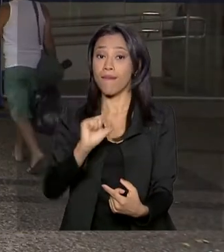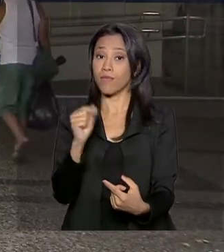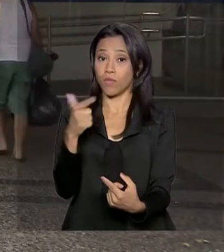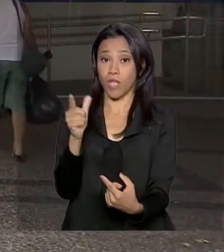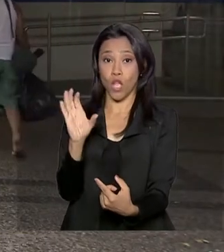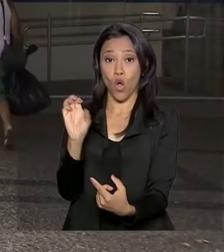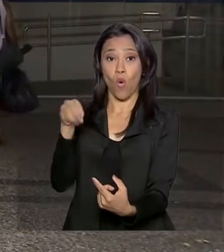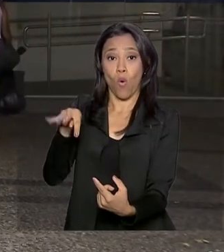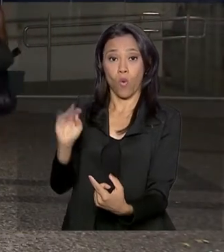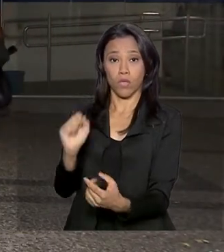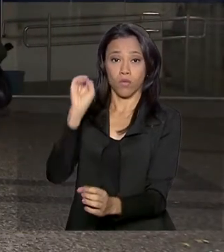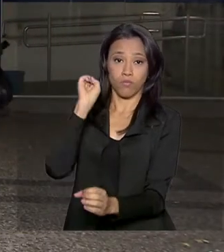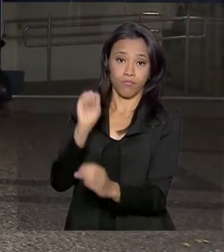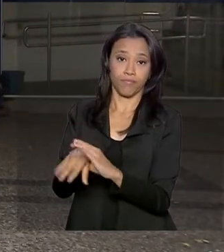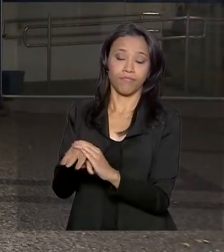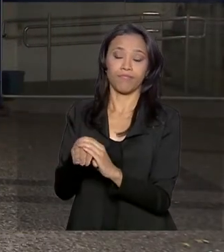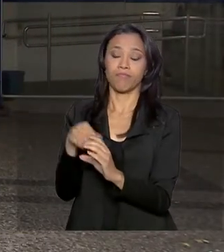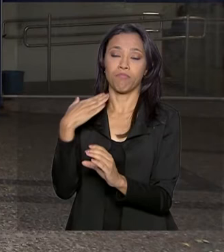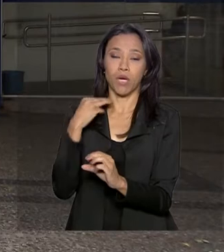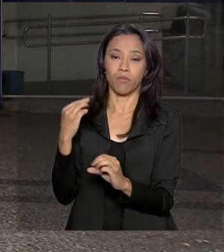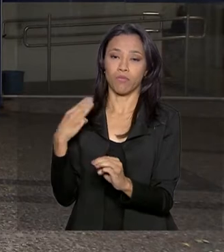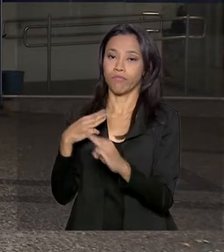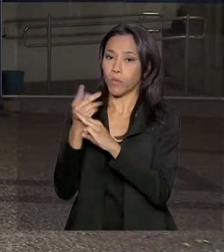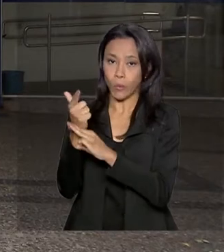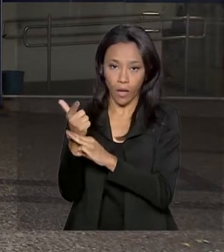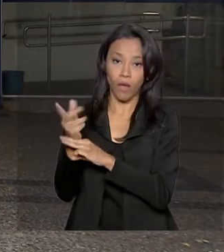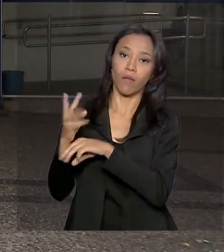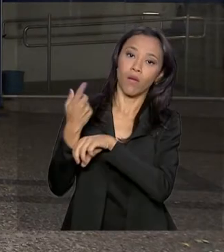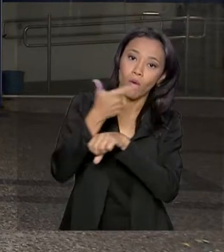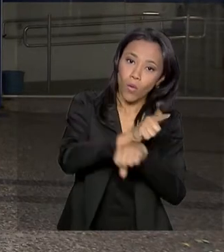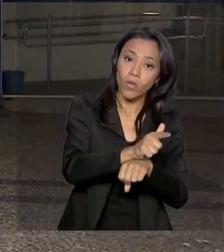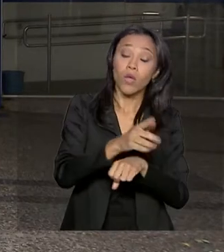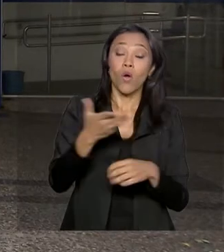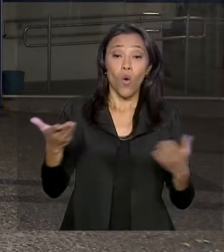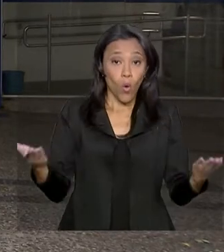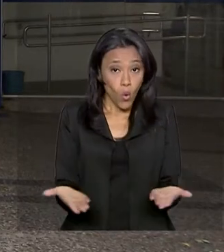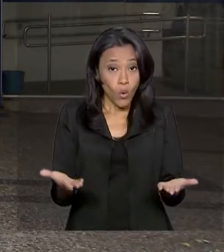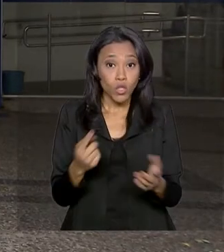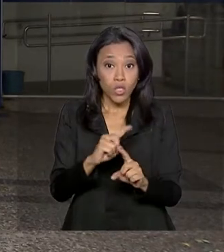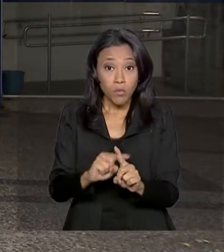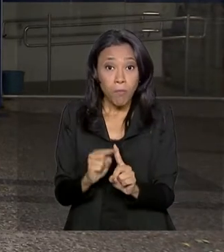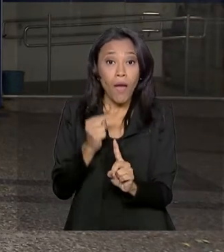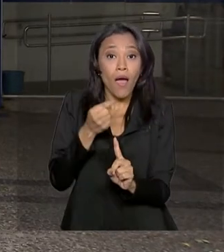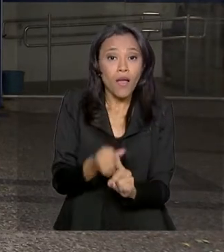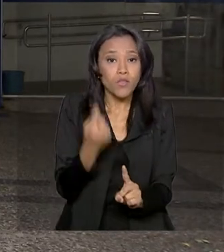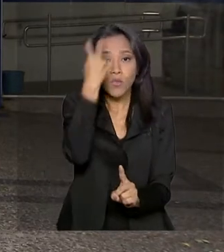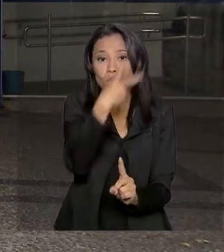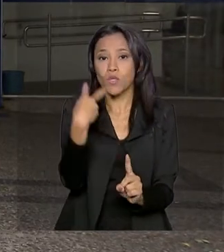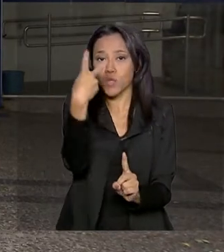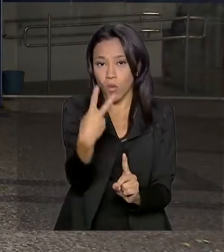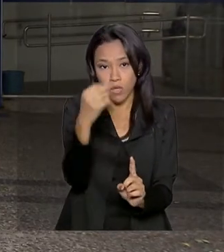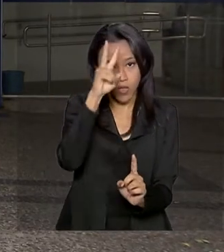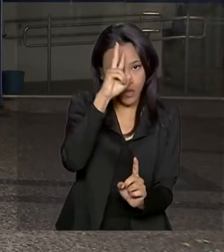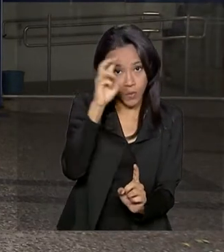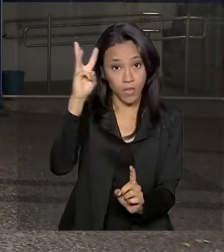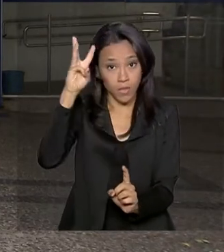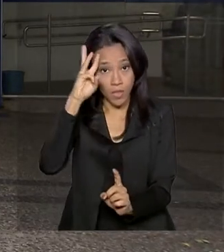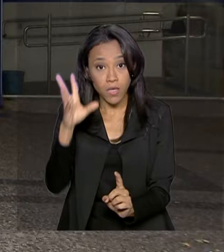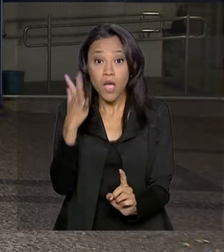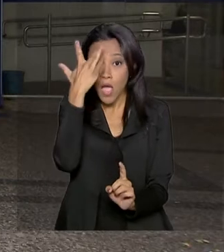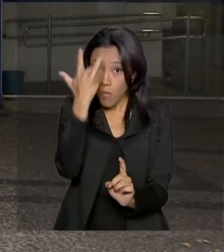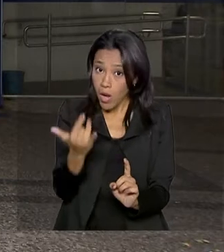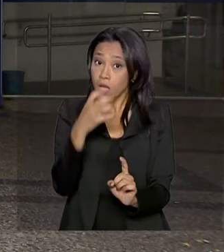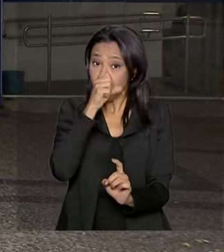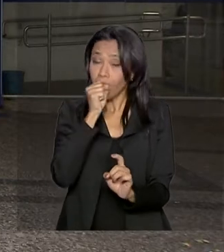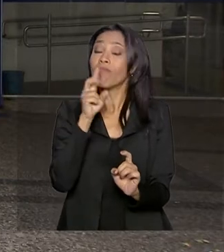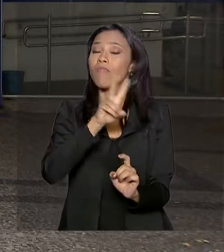conta na caixa. As agências do banco vão funcionar duas horas a mais hoje, na segunda e na terça-feira. E vão abrir amanhã, sábado